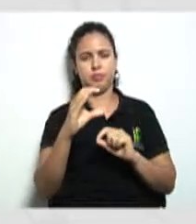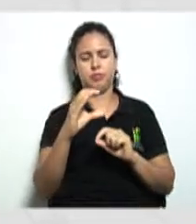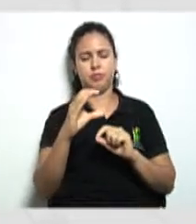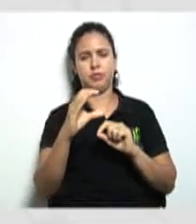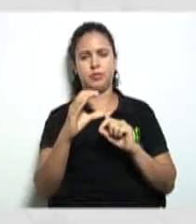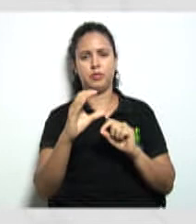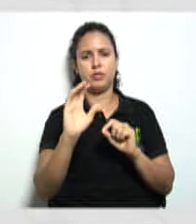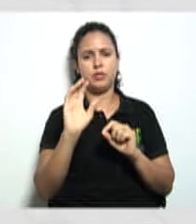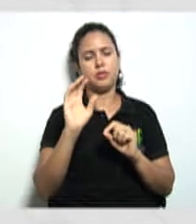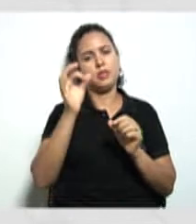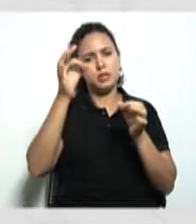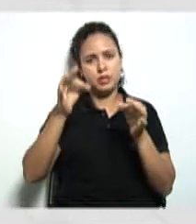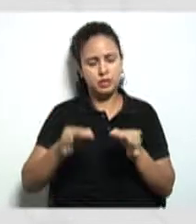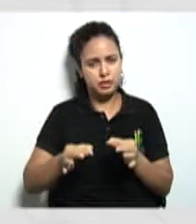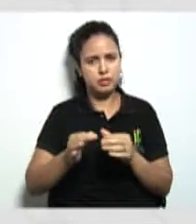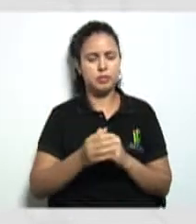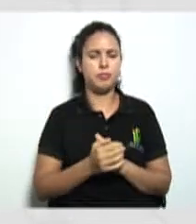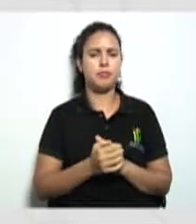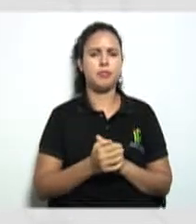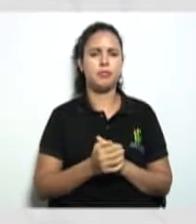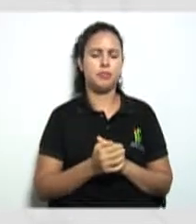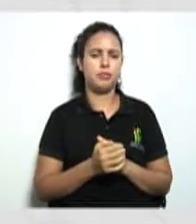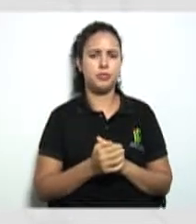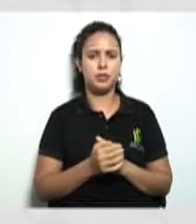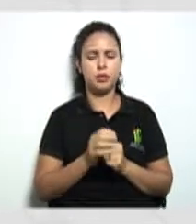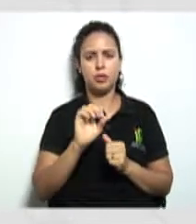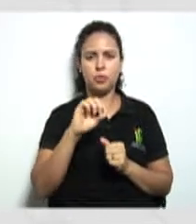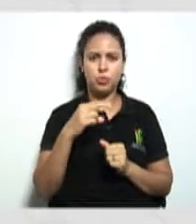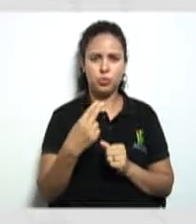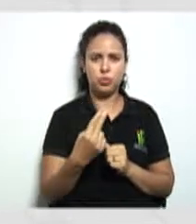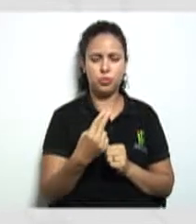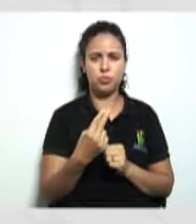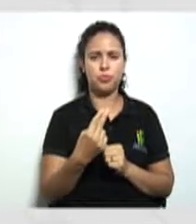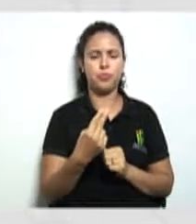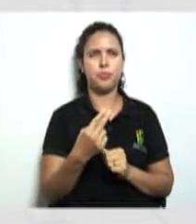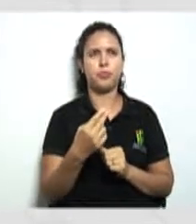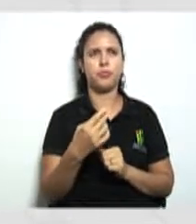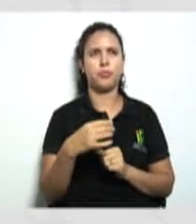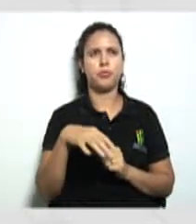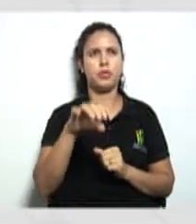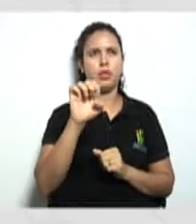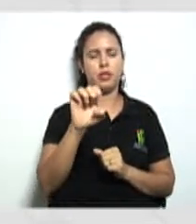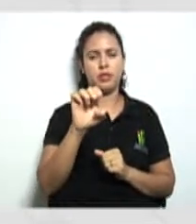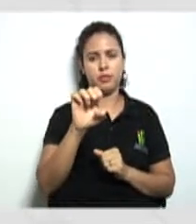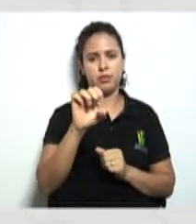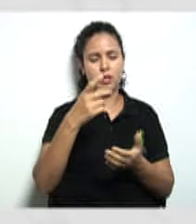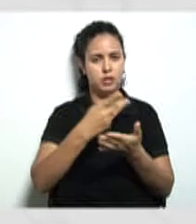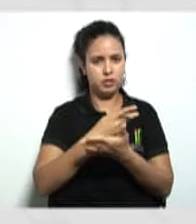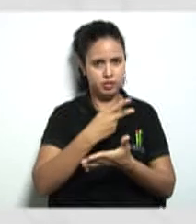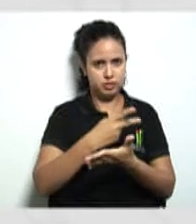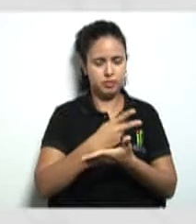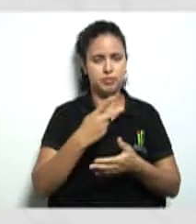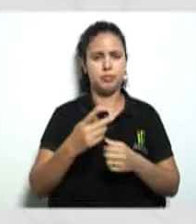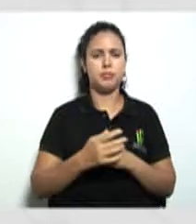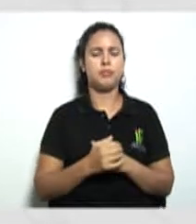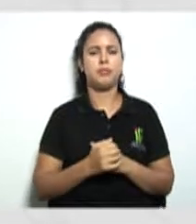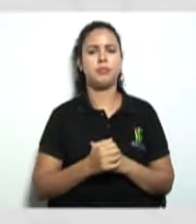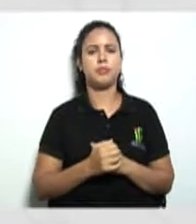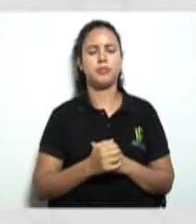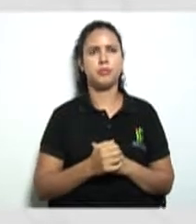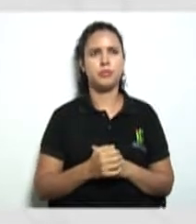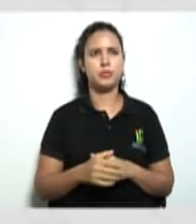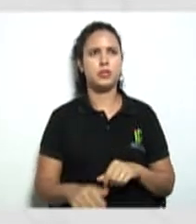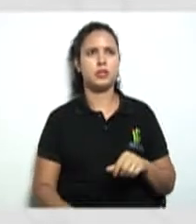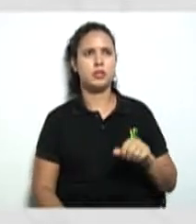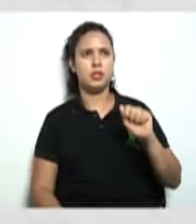apresentada for correta e com a letra S se for errada olha só a letra A fala o